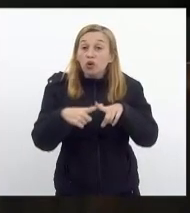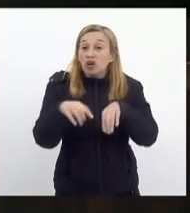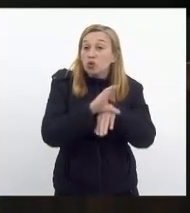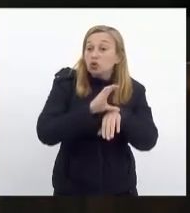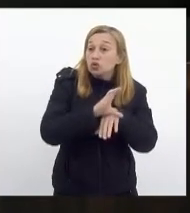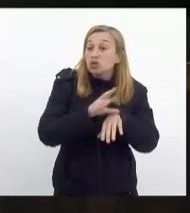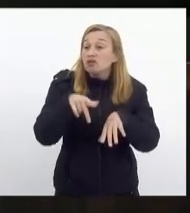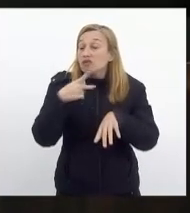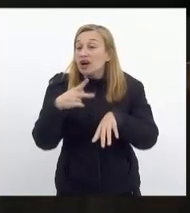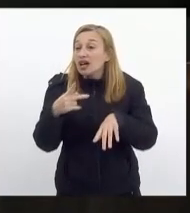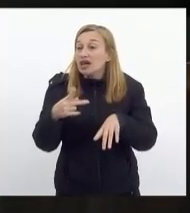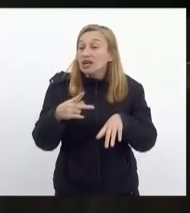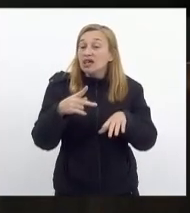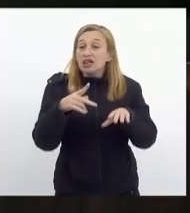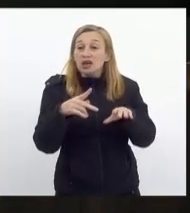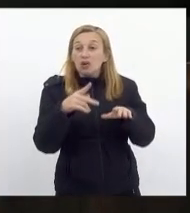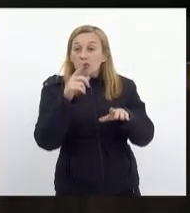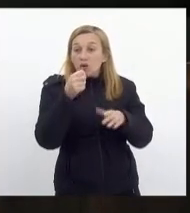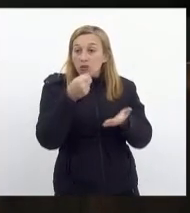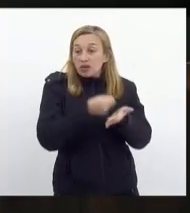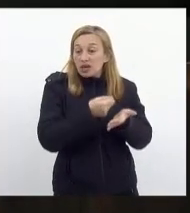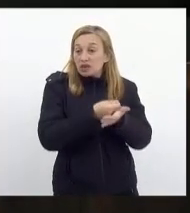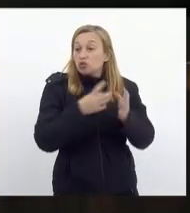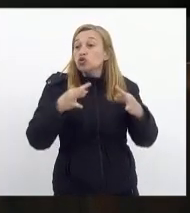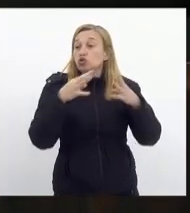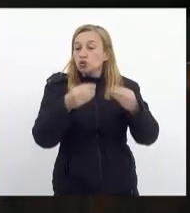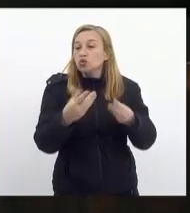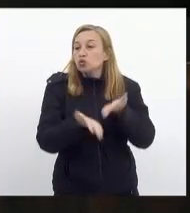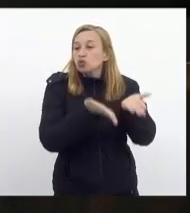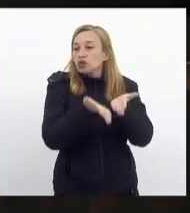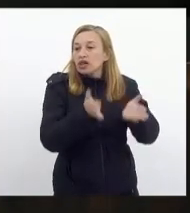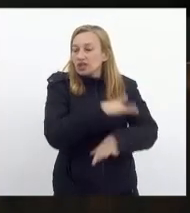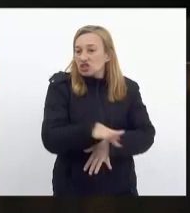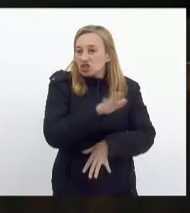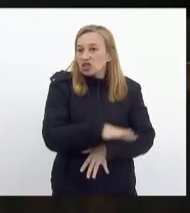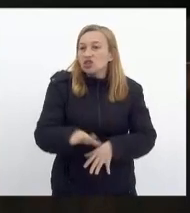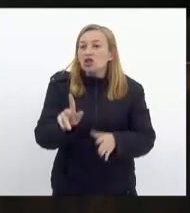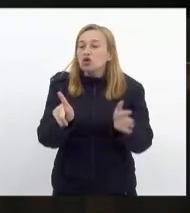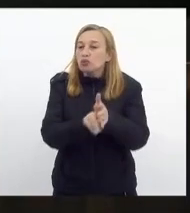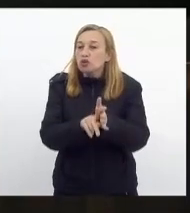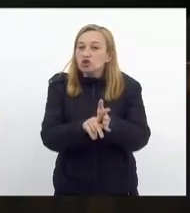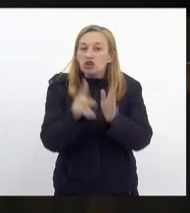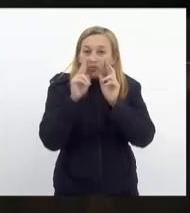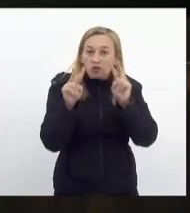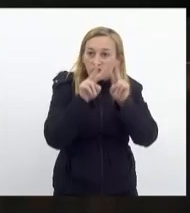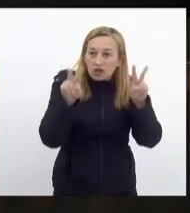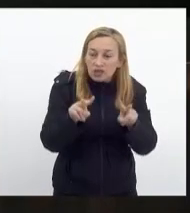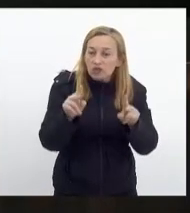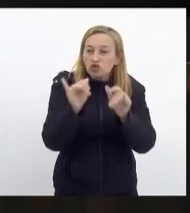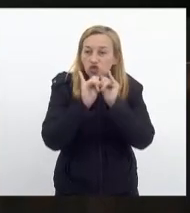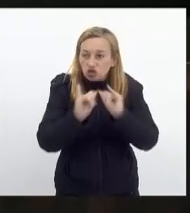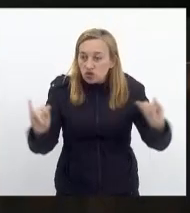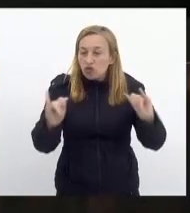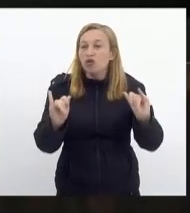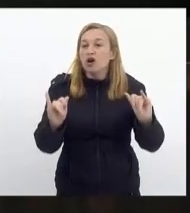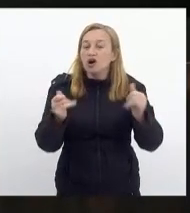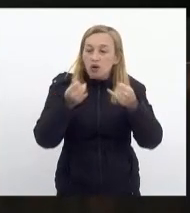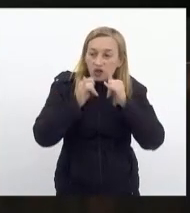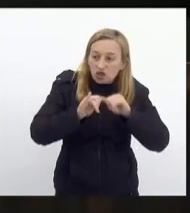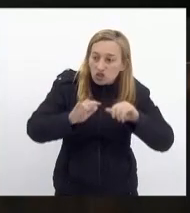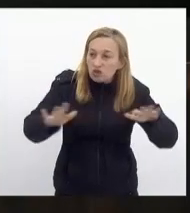diz que é dever de todos cuidar das crianças. E o projeto visa exatamente divulgar, é através da